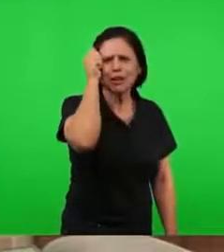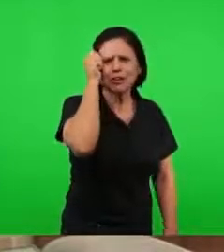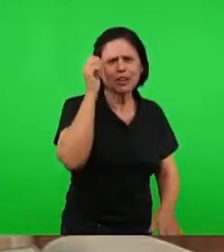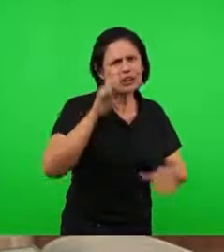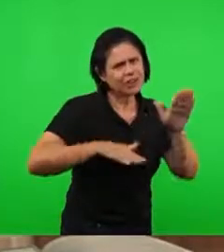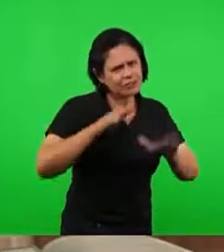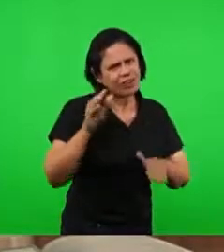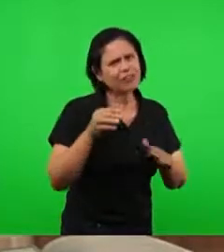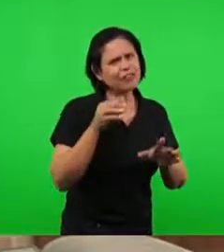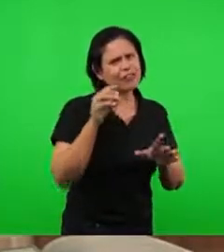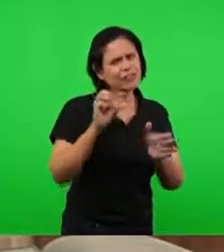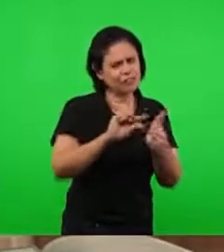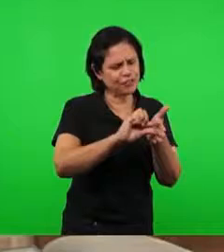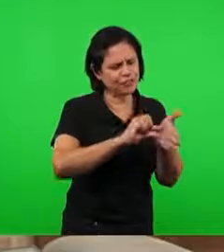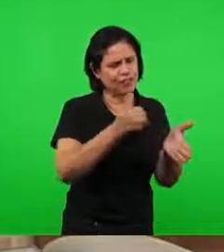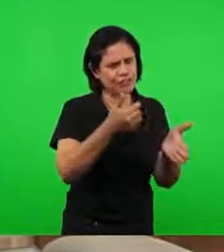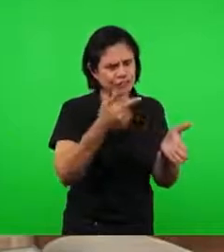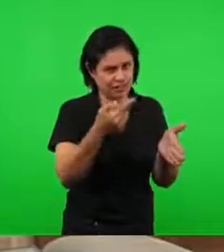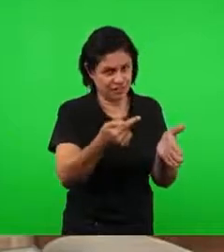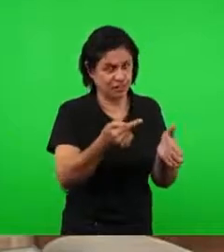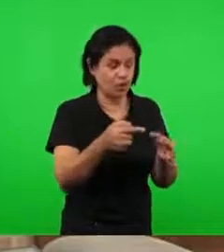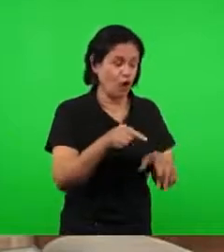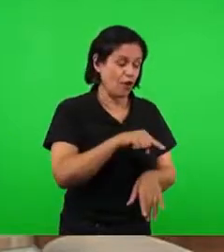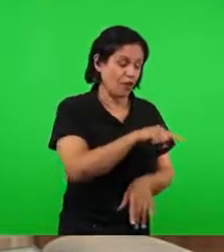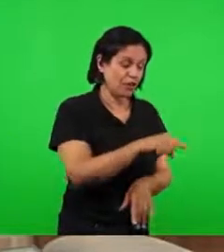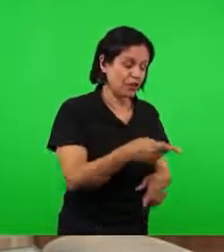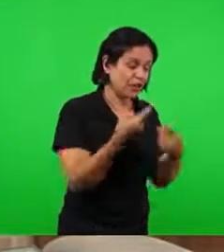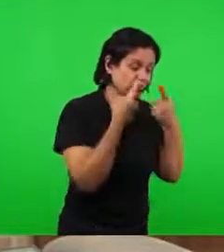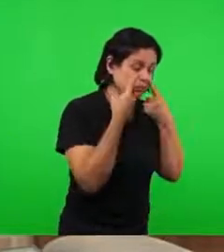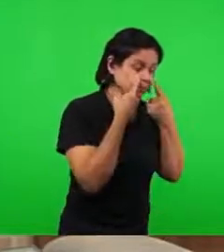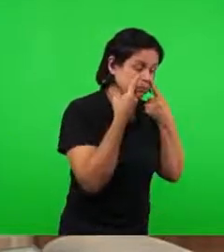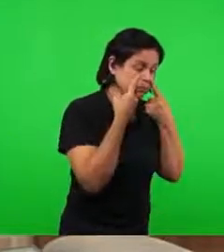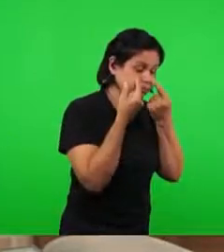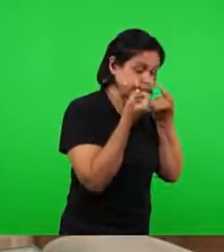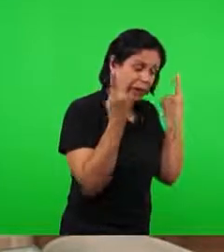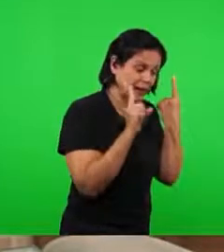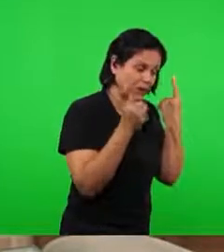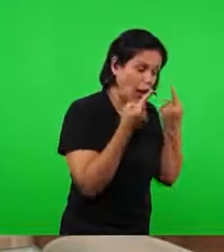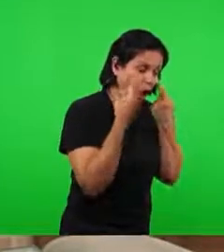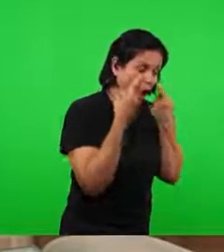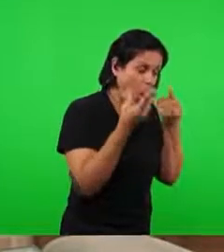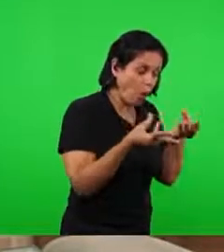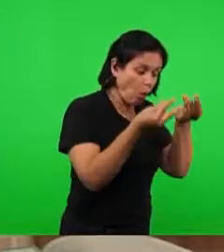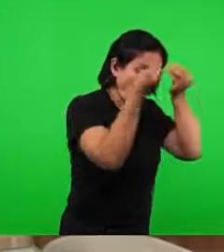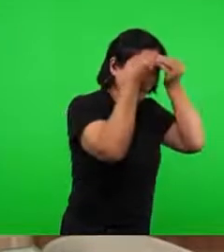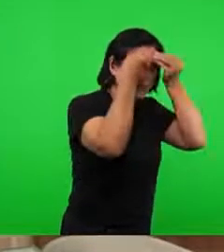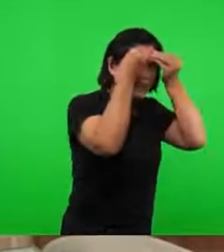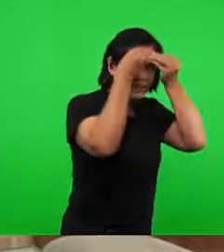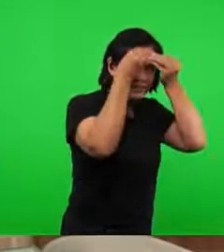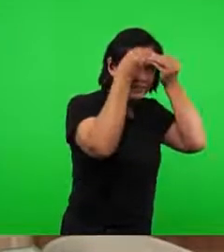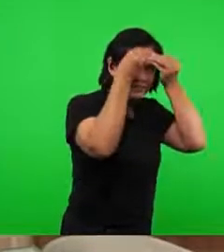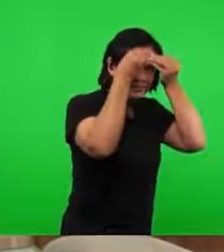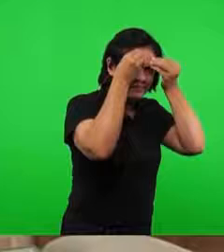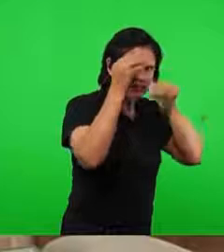no verso 17, né? Quem tem ouvidos, ouça o que o Espírito diz às igrejas, era o conselho do Senhor. Talvez os irmãos